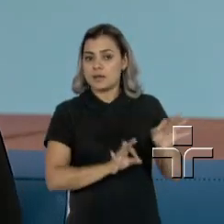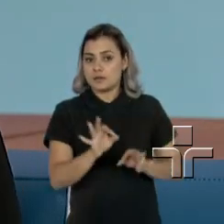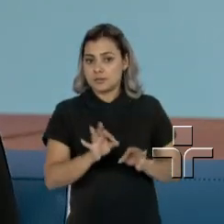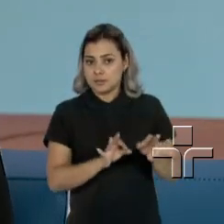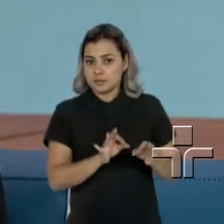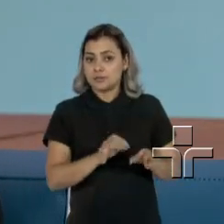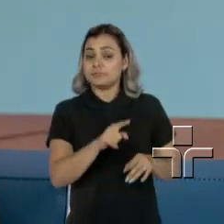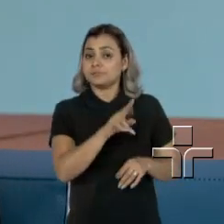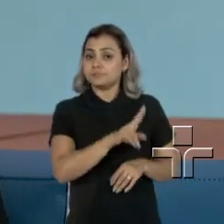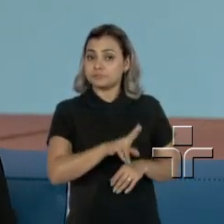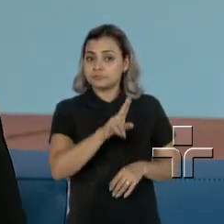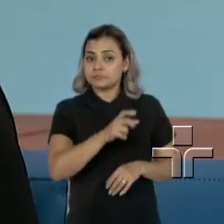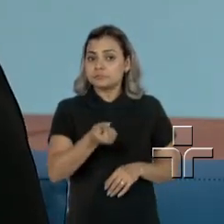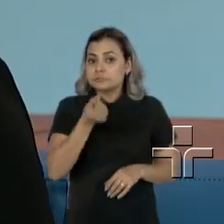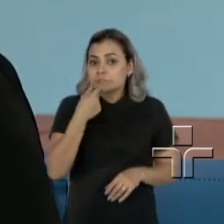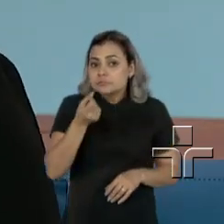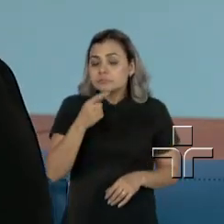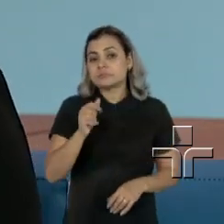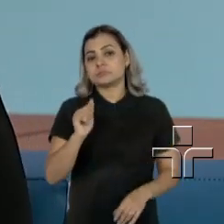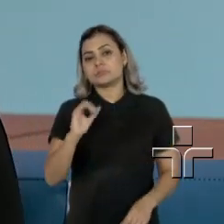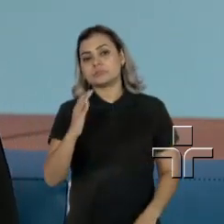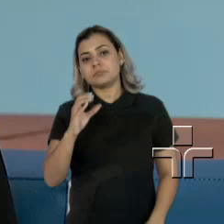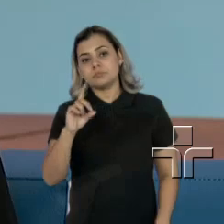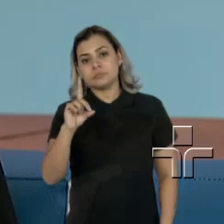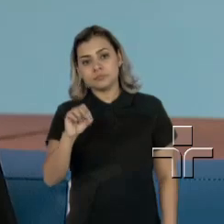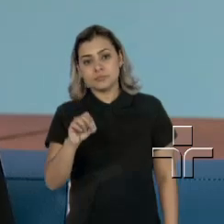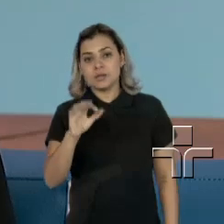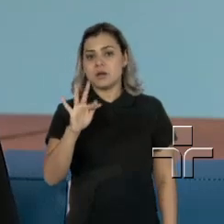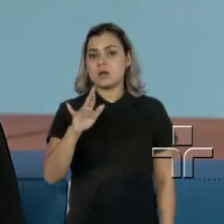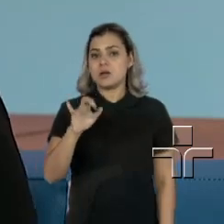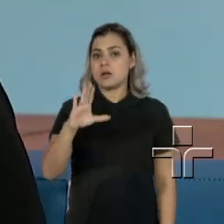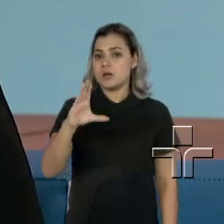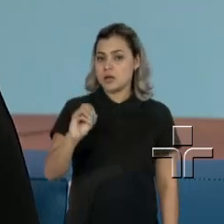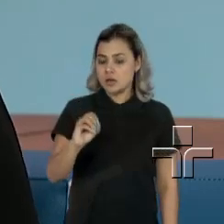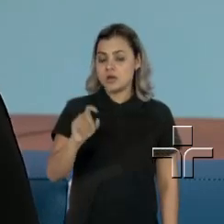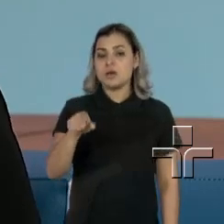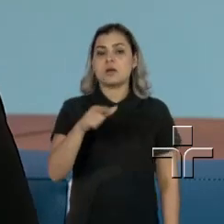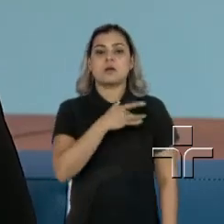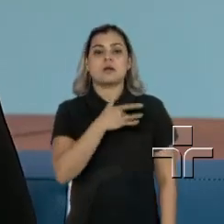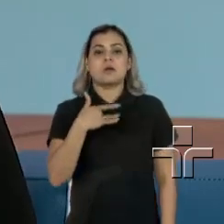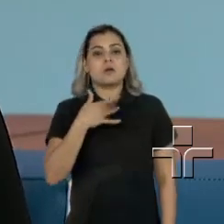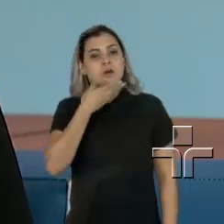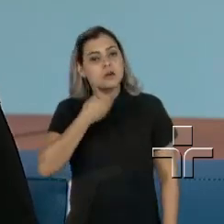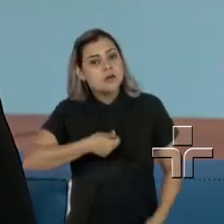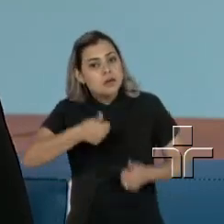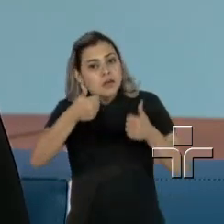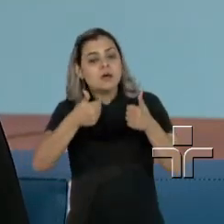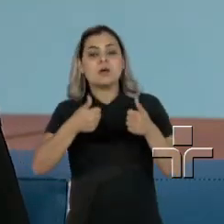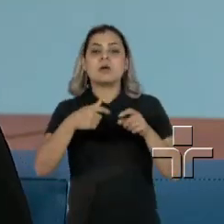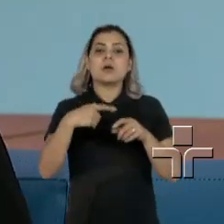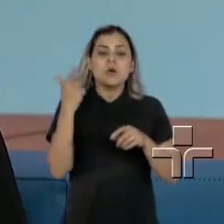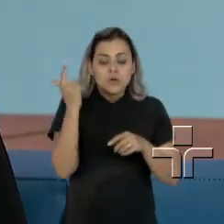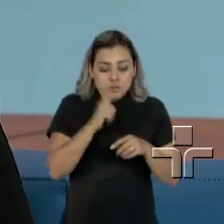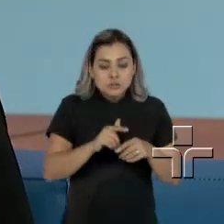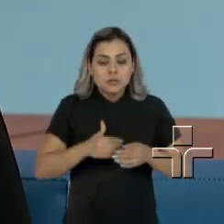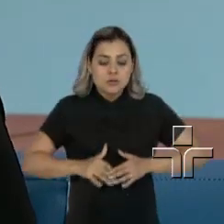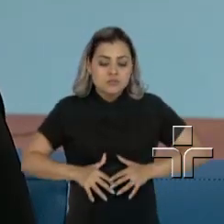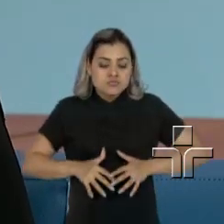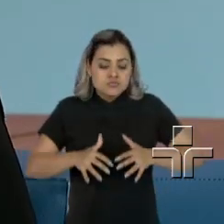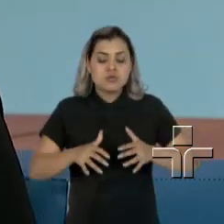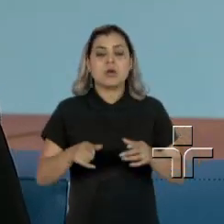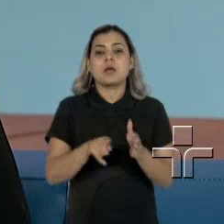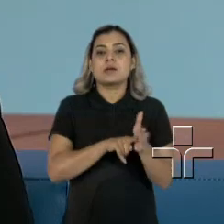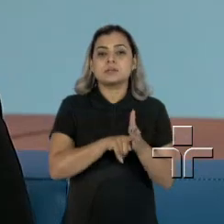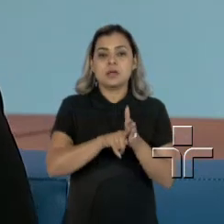É importante que ela use ácido fólico, que ela converse com o seu obstetra para que tenha uma saúde, com todos os exames e